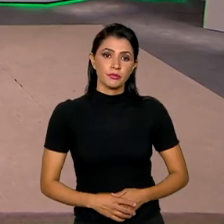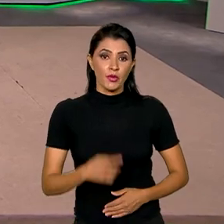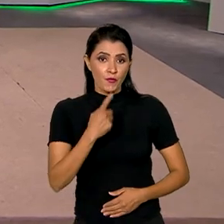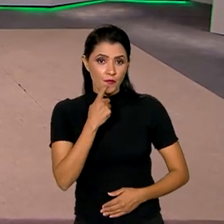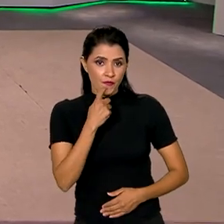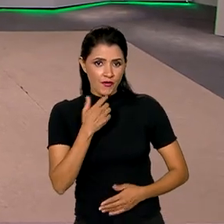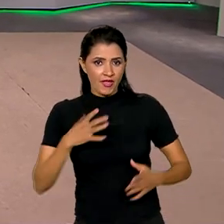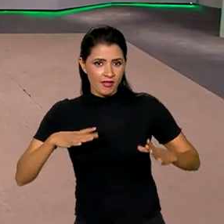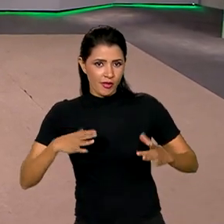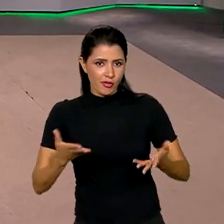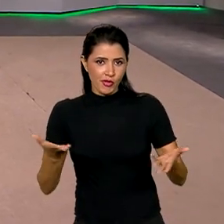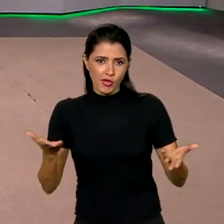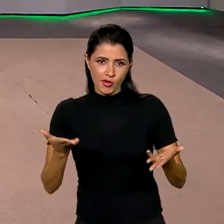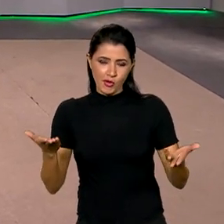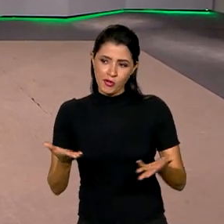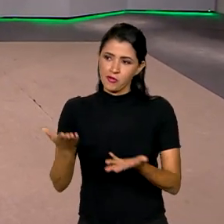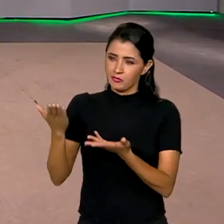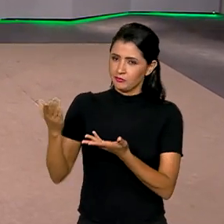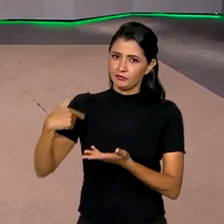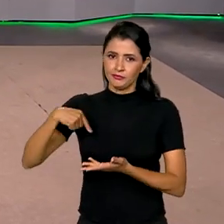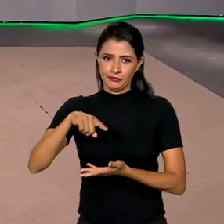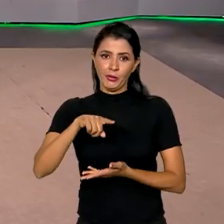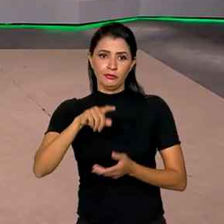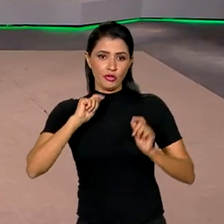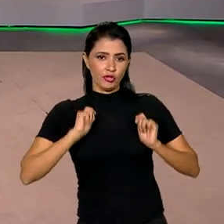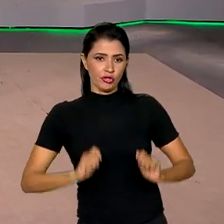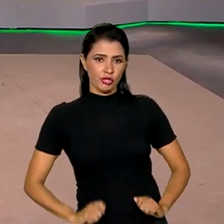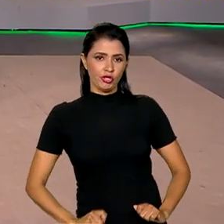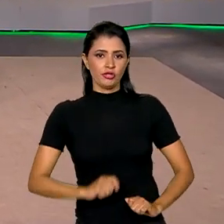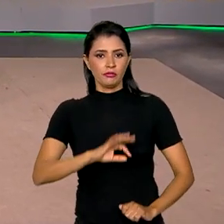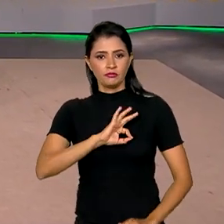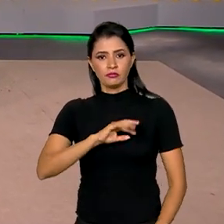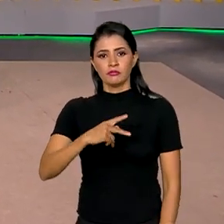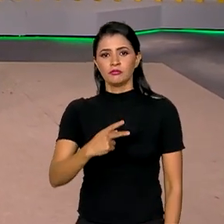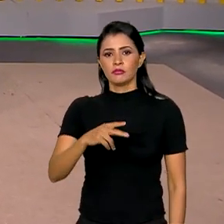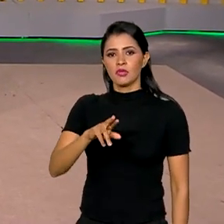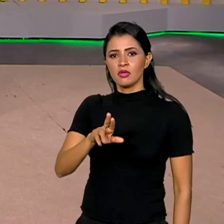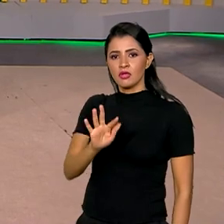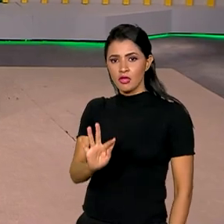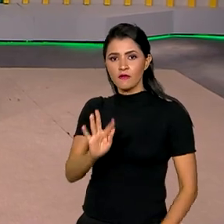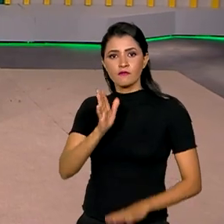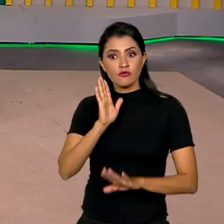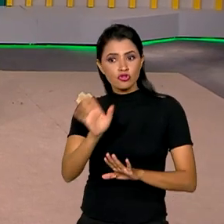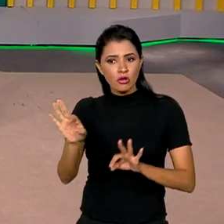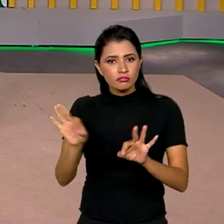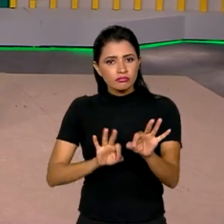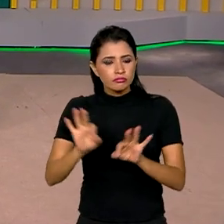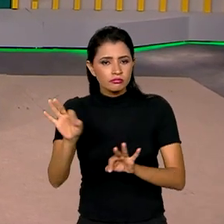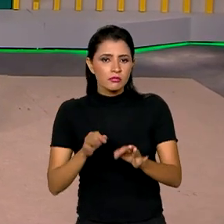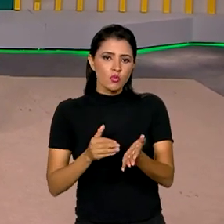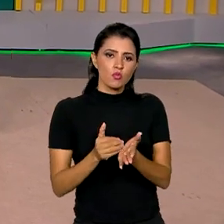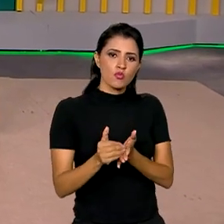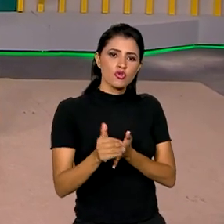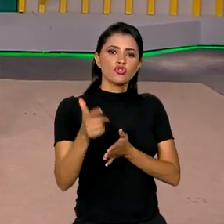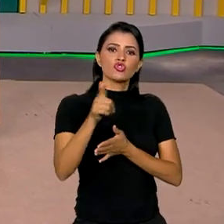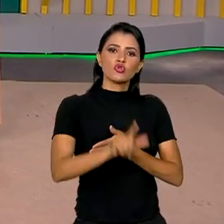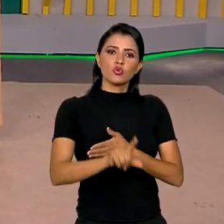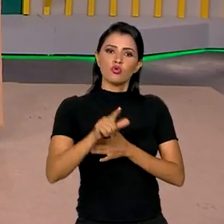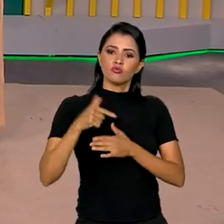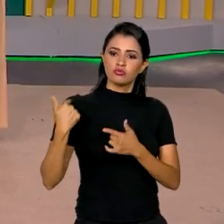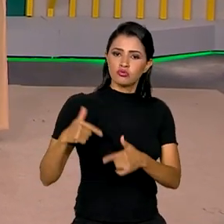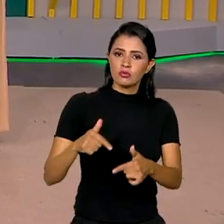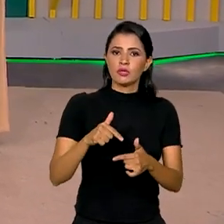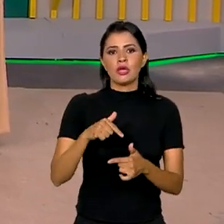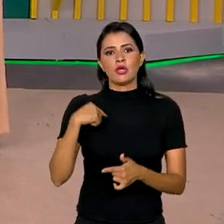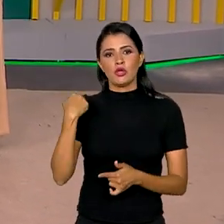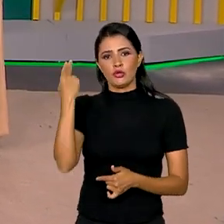Com o feriadão chegando, Roberto, agentes da Polícia Rodoviária Federal já estão mobilizados para o início de mais uma operação